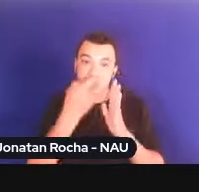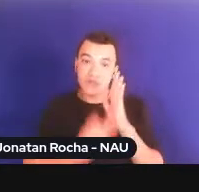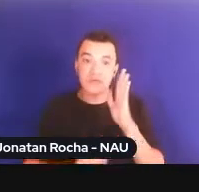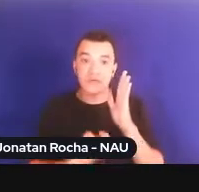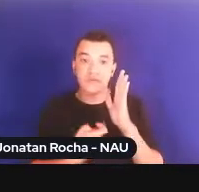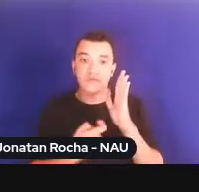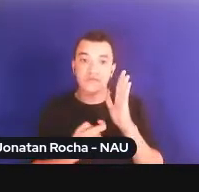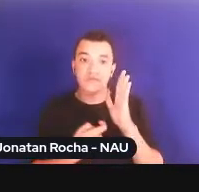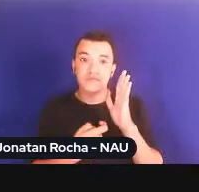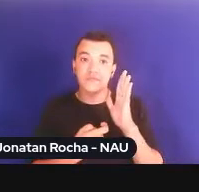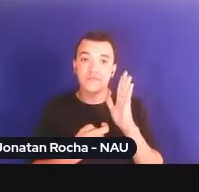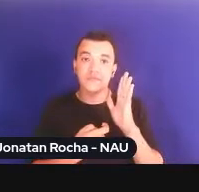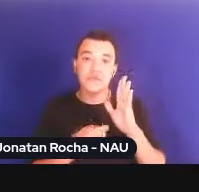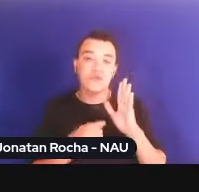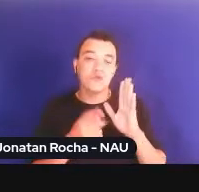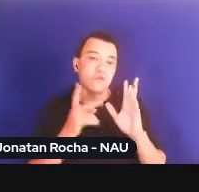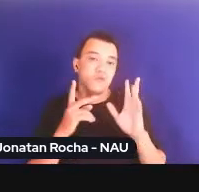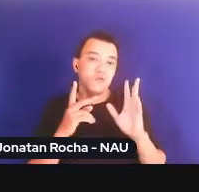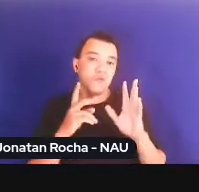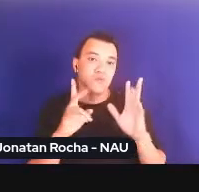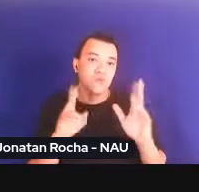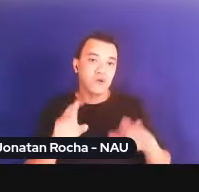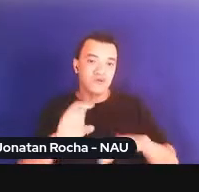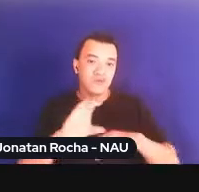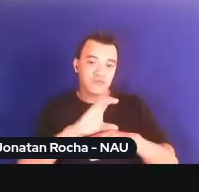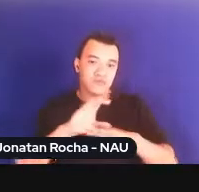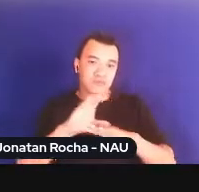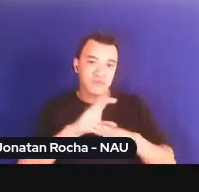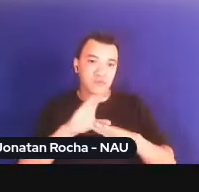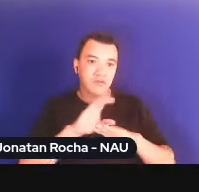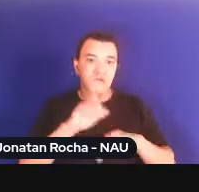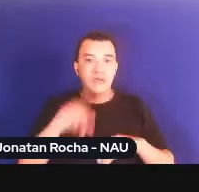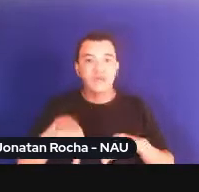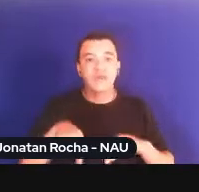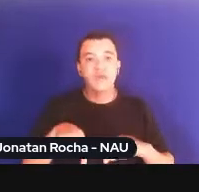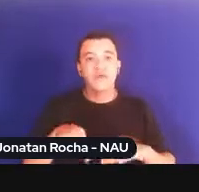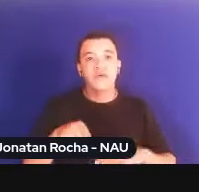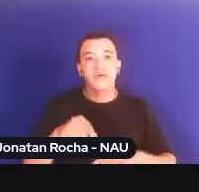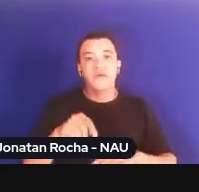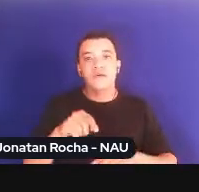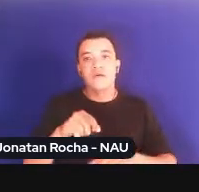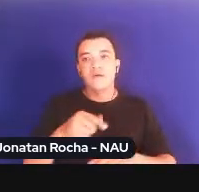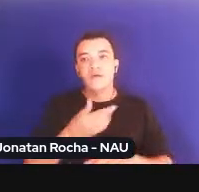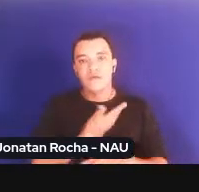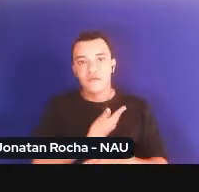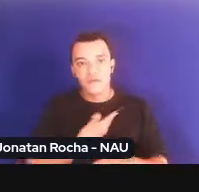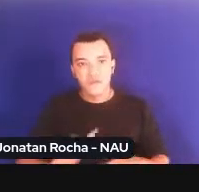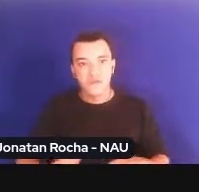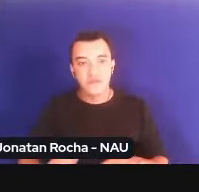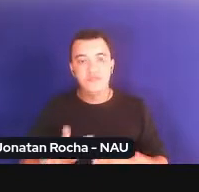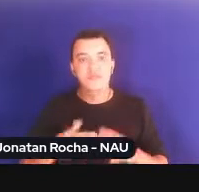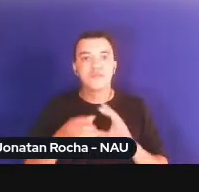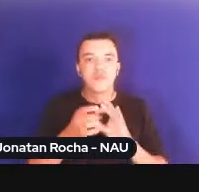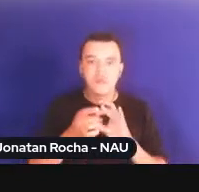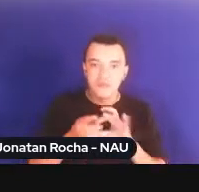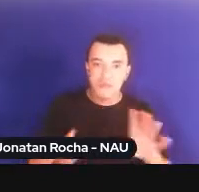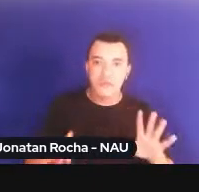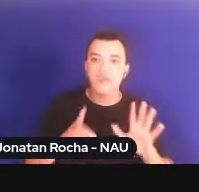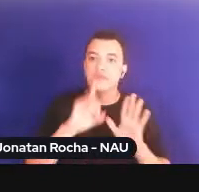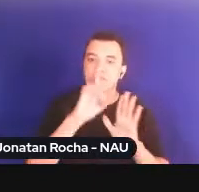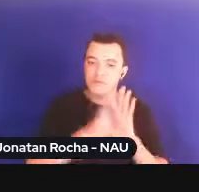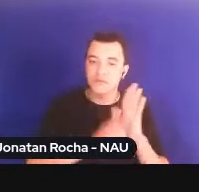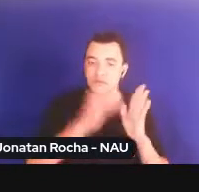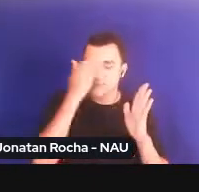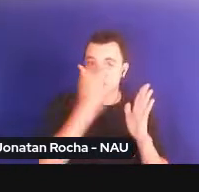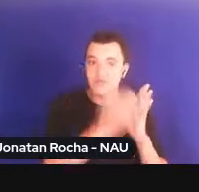constituições, como estados democráticos de direito. às vezes é interessante inclusive que se diga que alguns estados